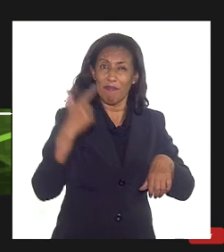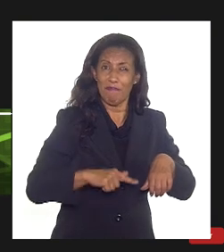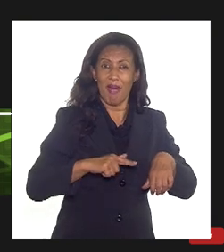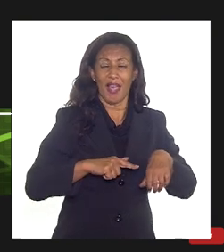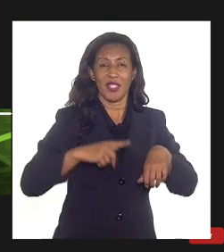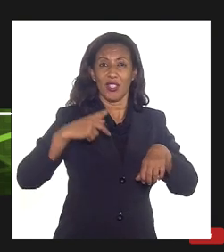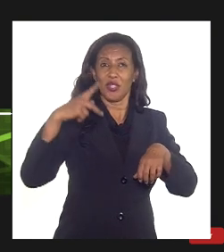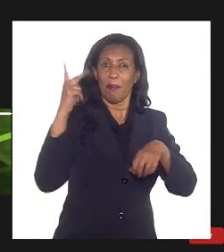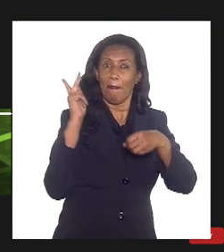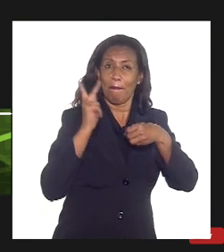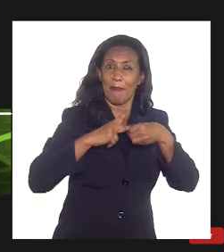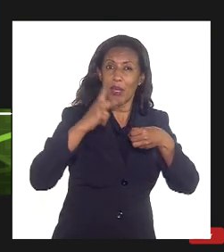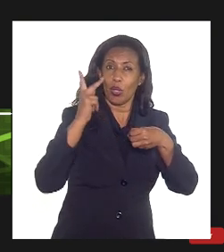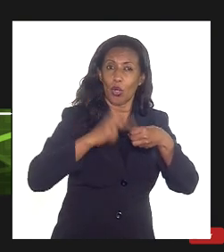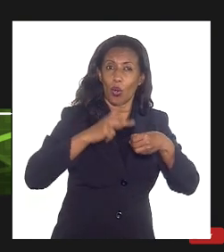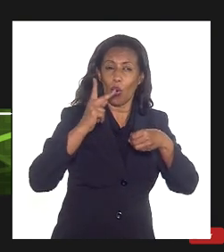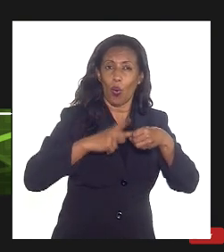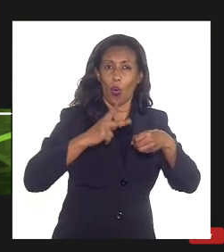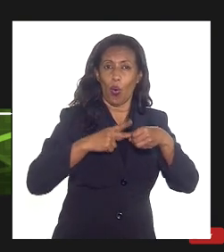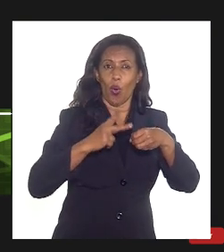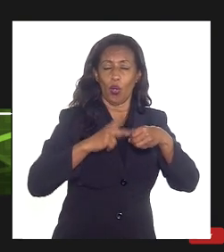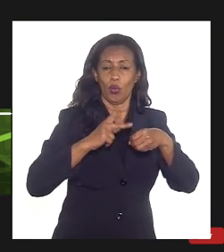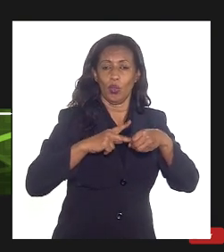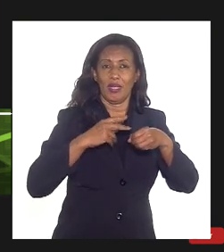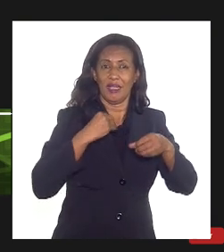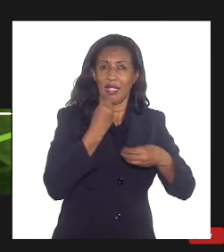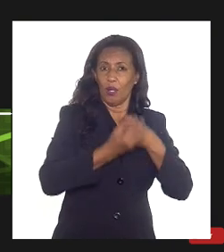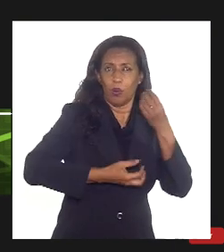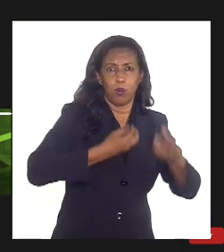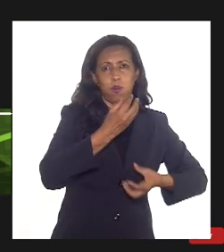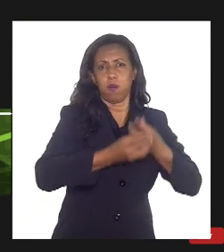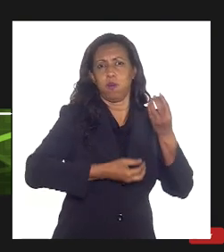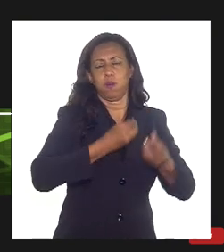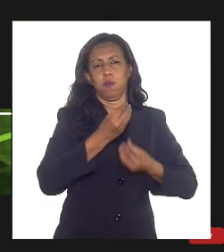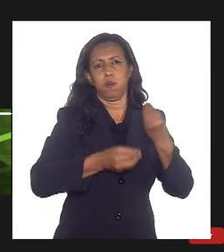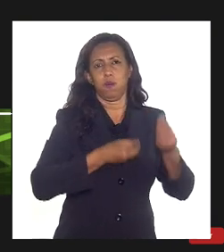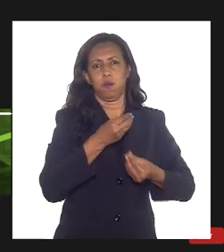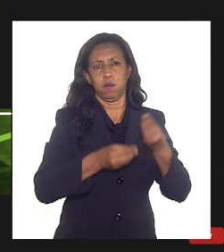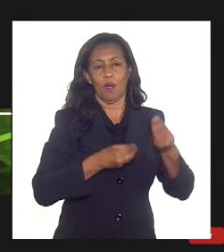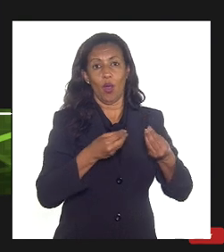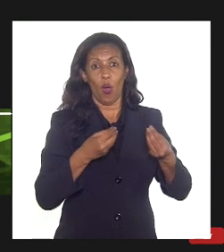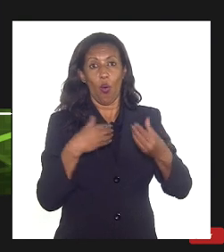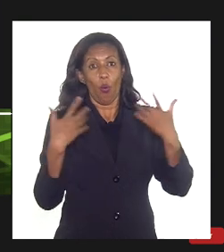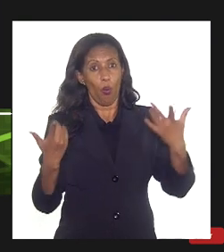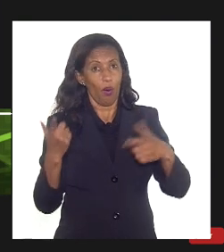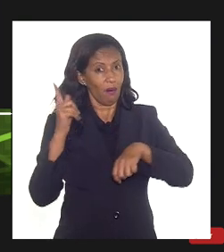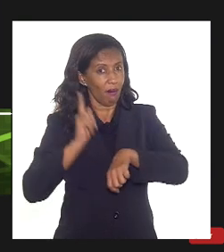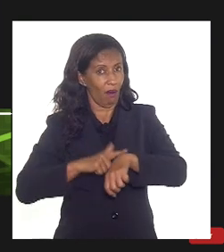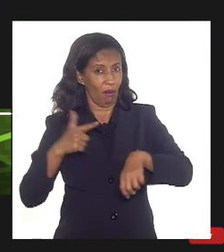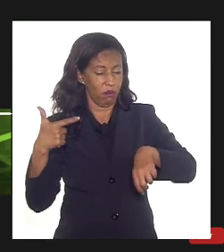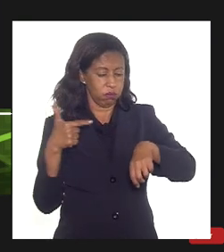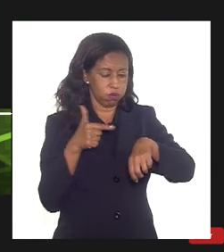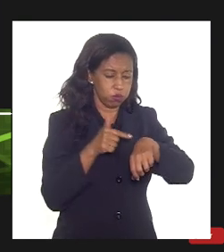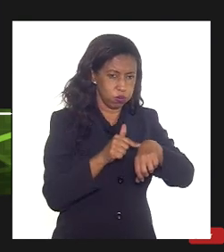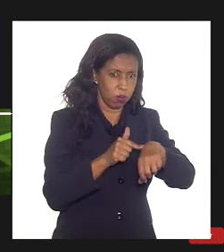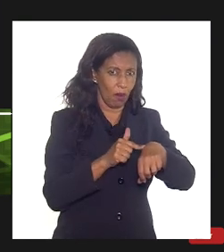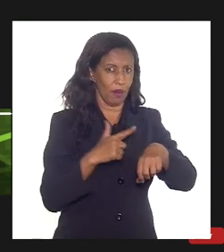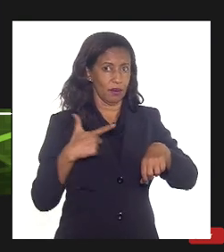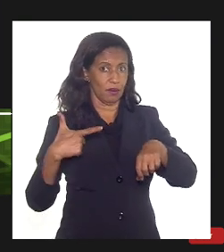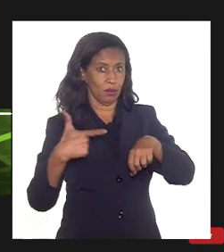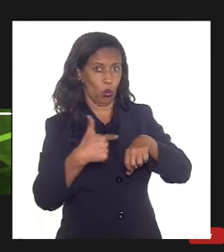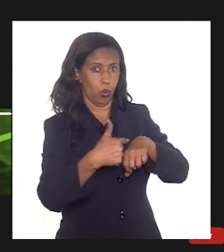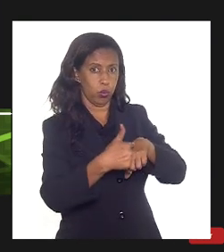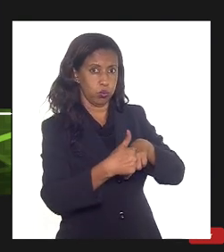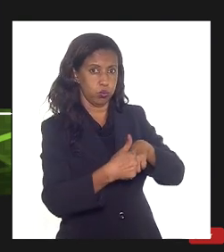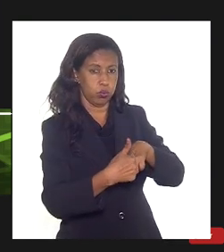petróleo e esse petróleo ele é produzido então geralmente quando eu faço essa injeção alternada de água e gás eu